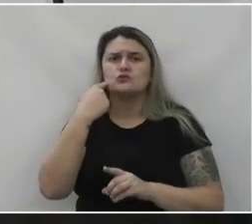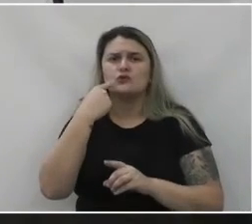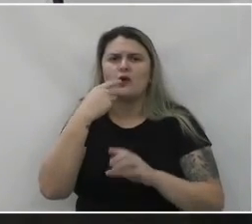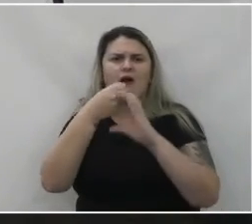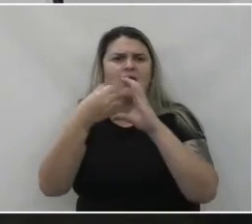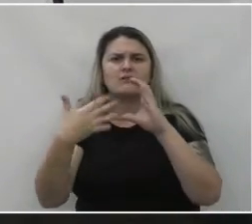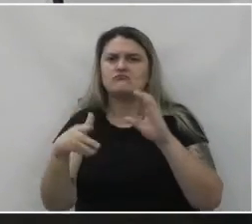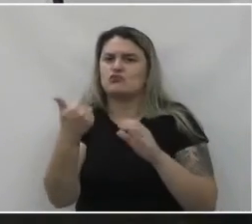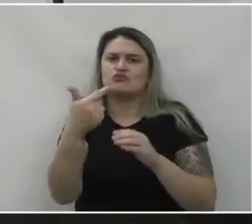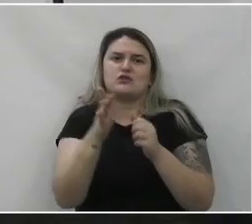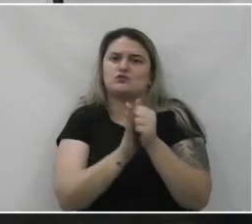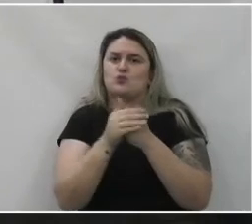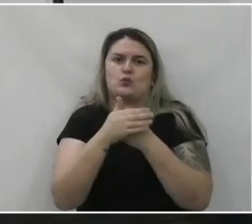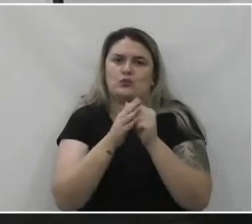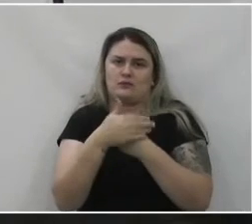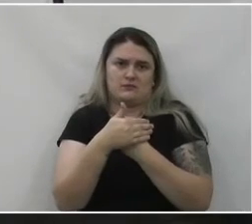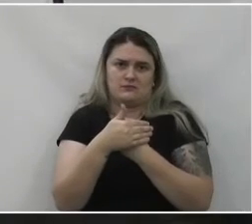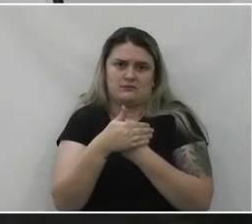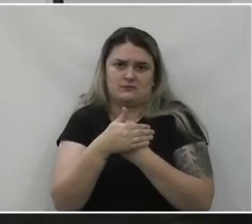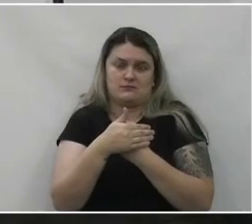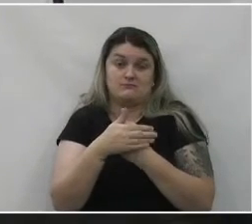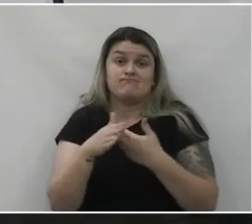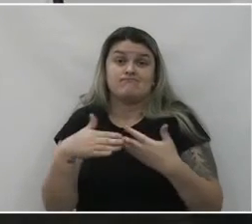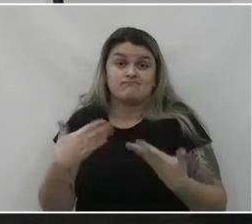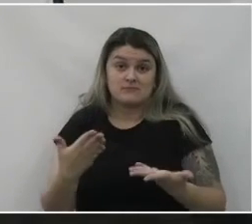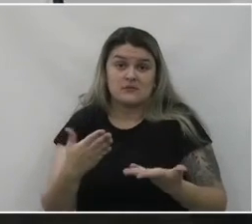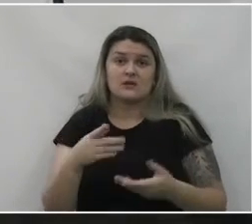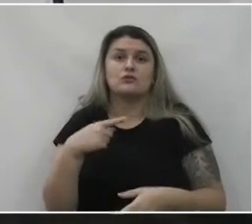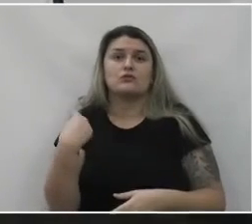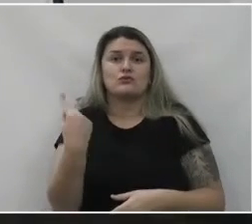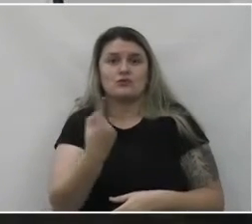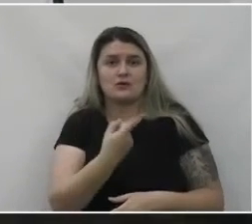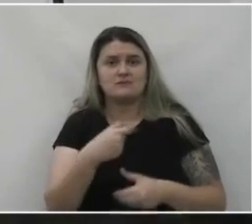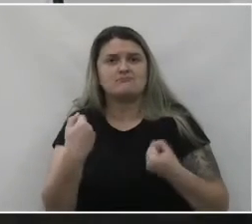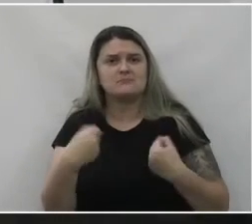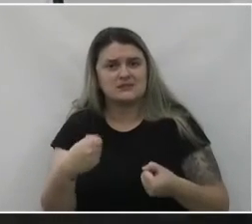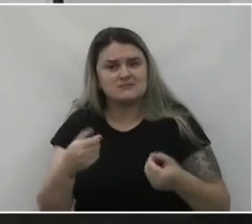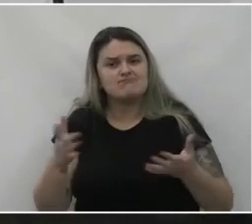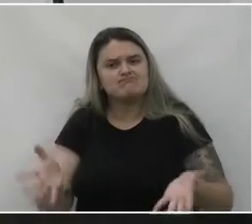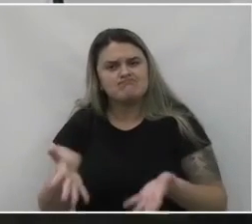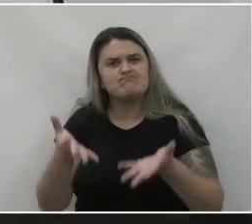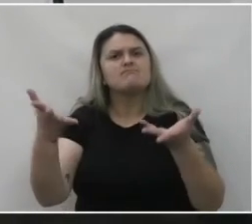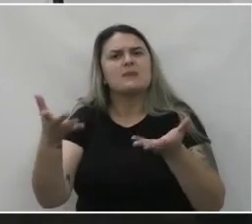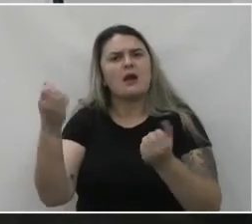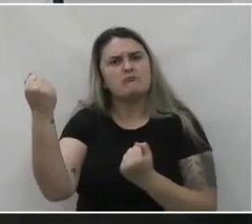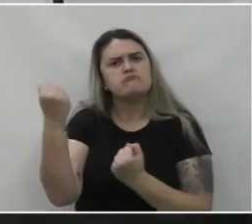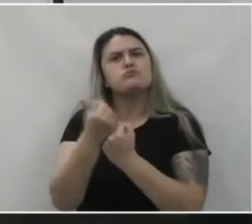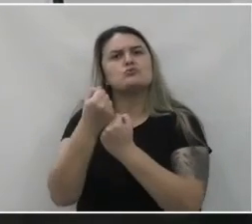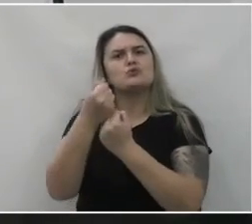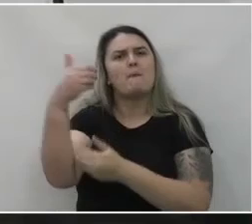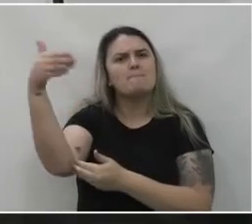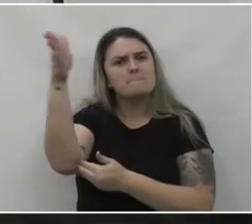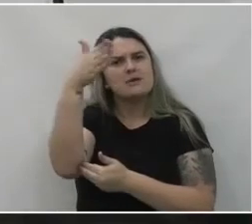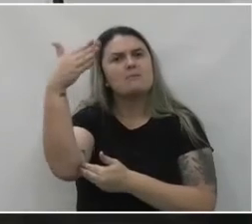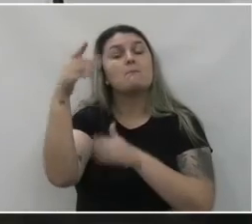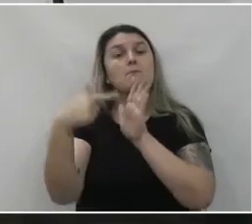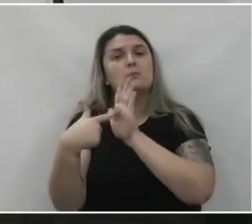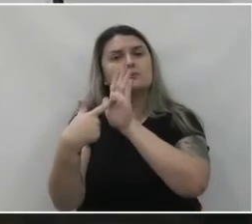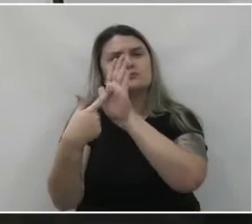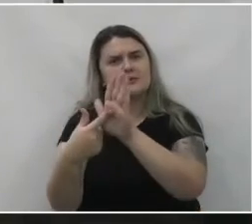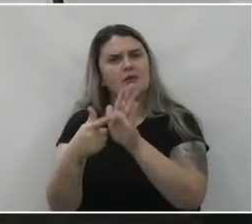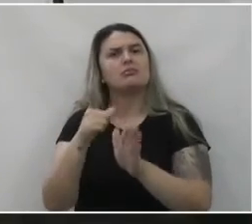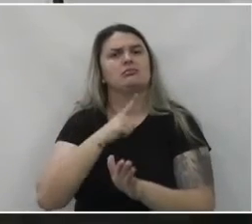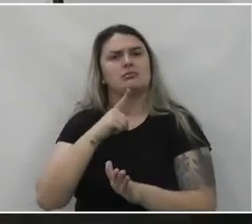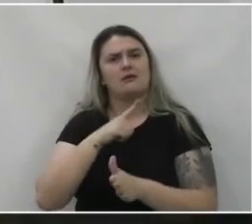como você esconder um síndrome de Down. Então, nós precisamos levantar essa bandeira e mostrar para eles